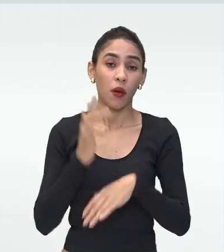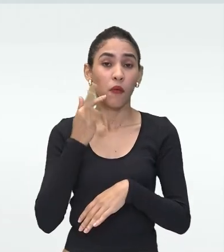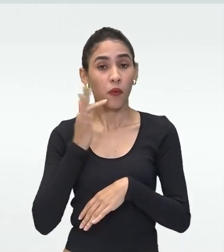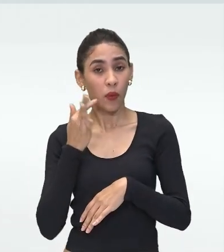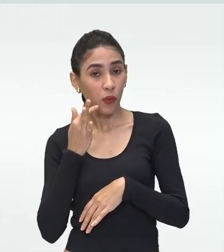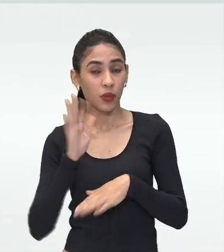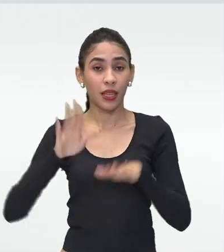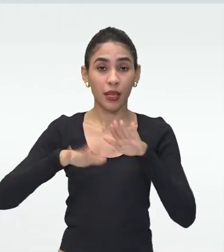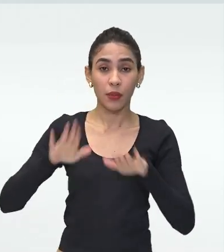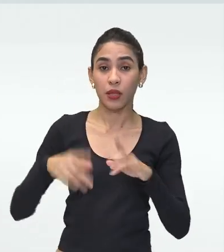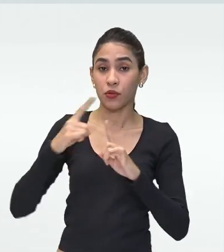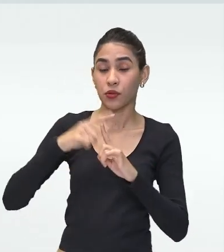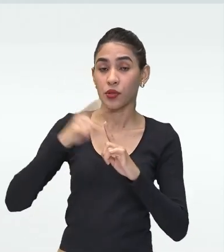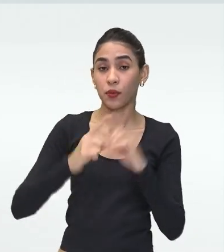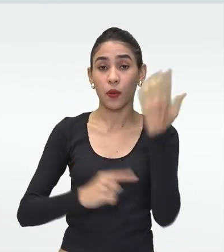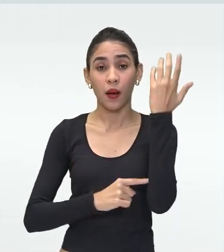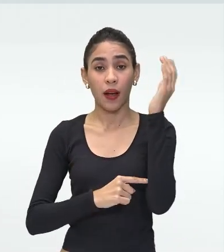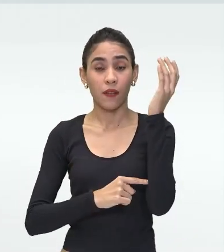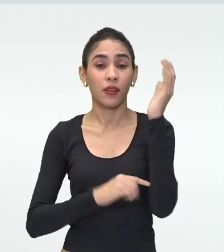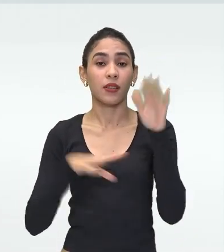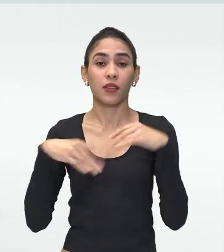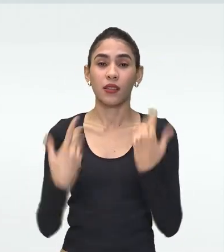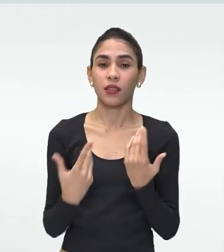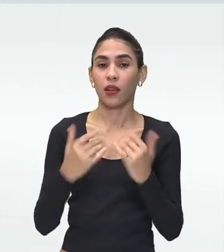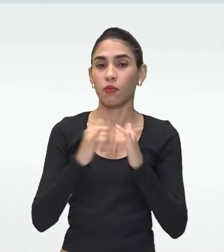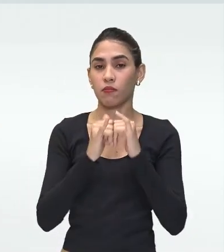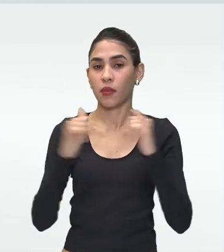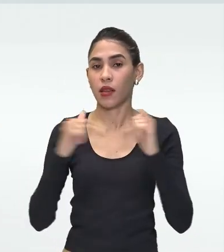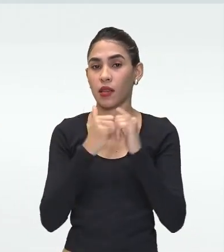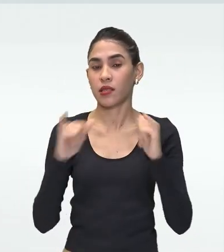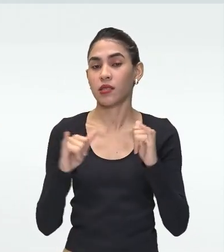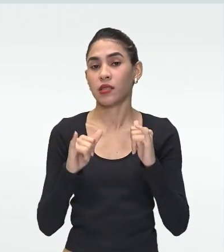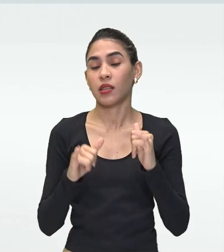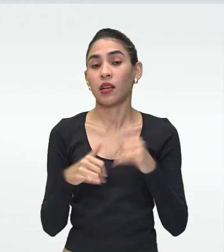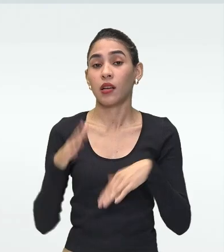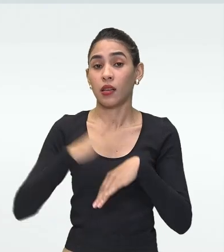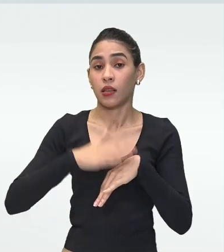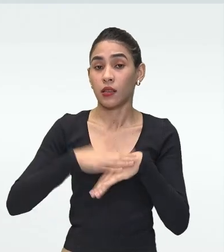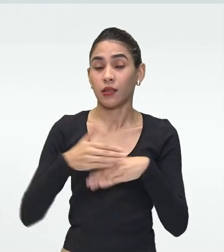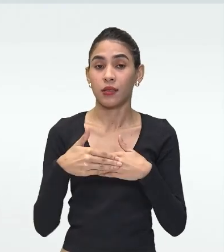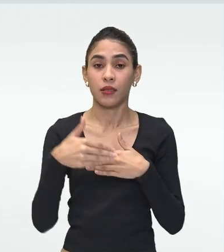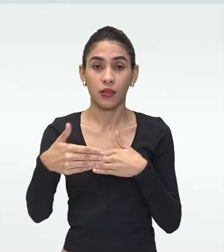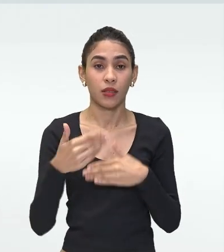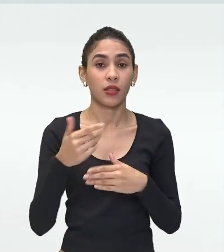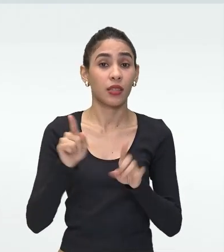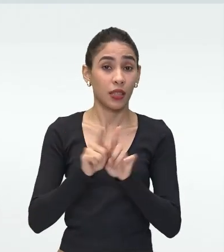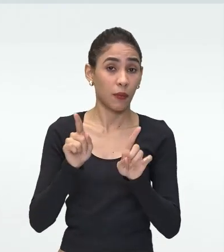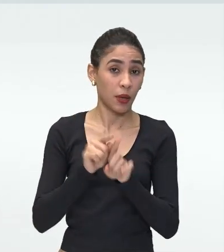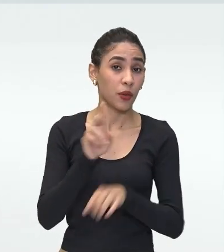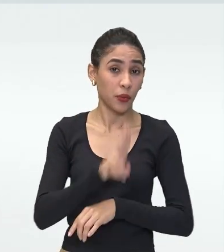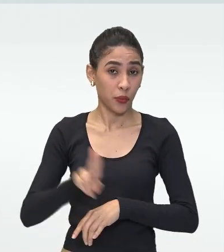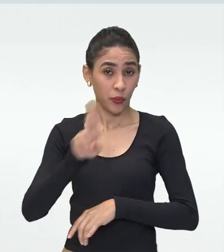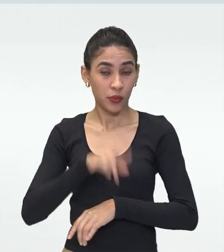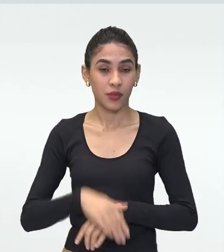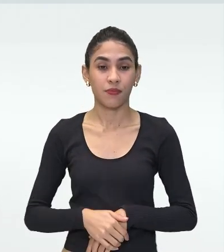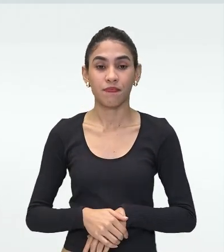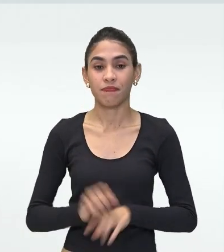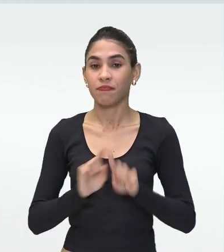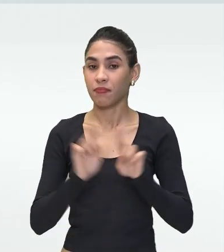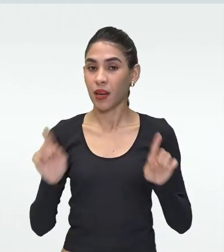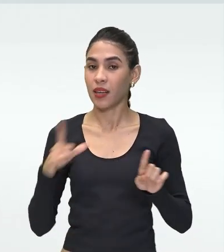Dependendo do tipo de planta Então uma parte da energia Que ela produz Ela também consome Só que existem